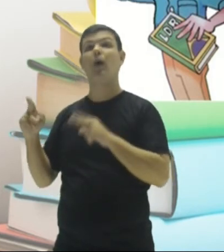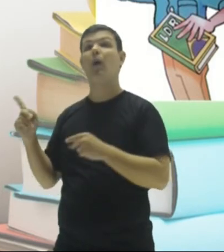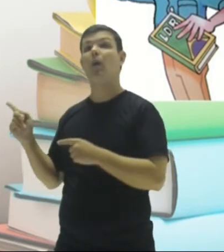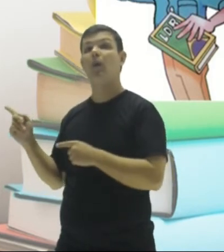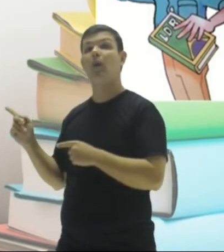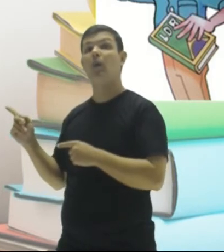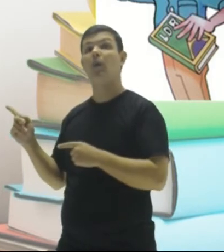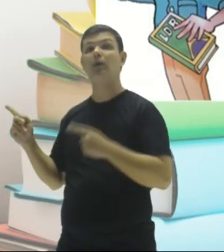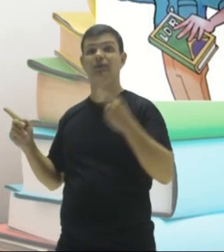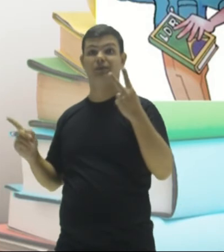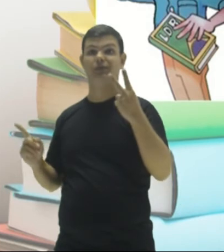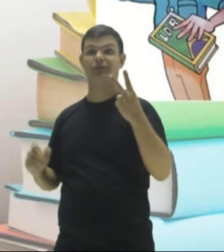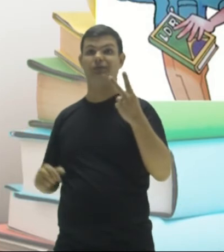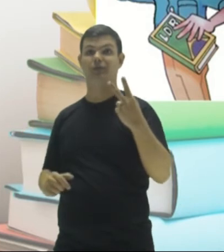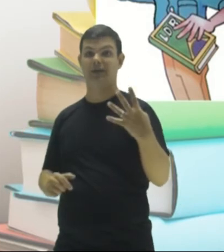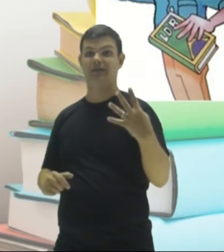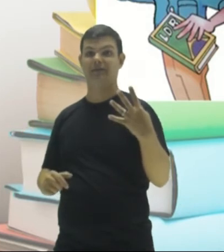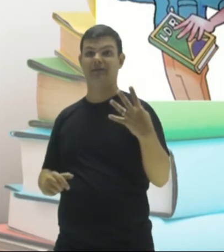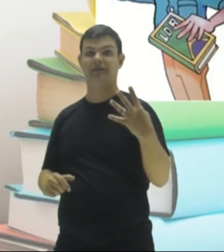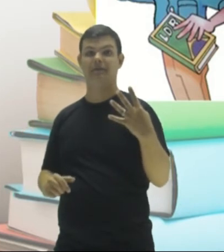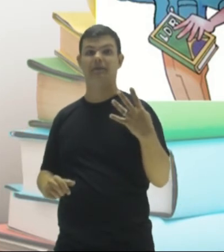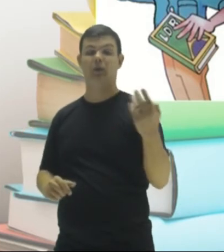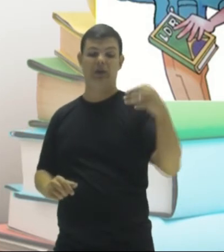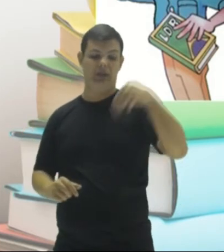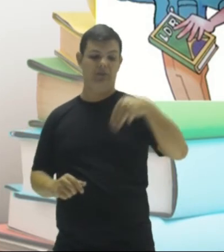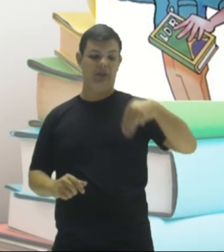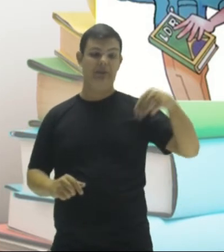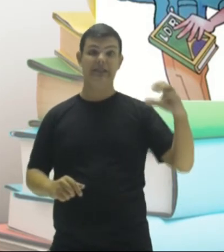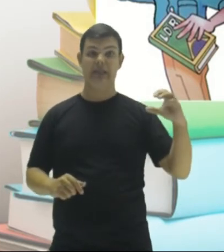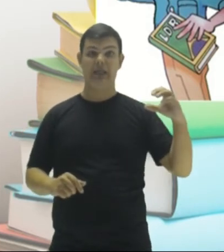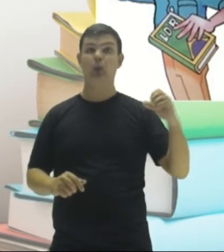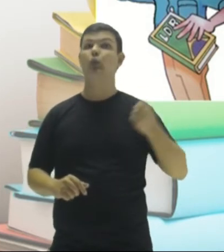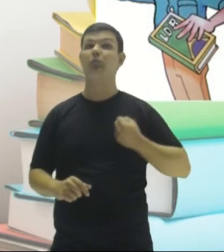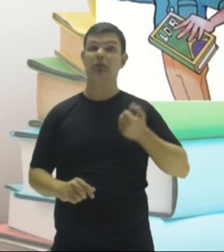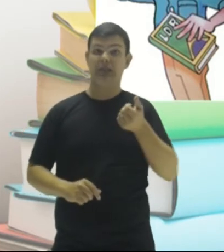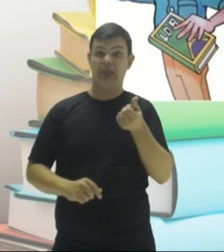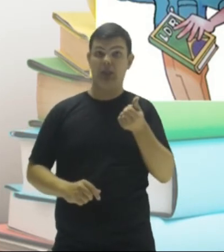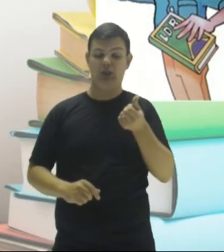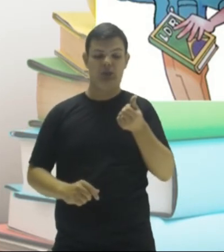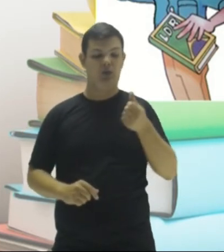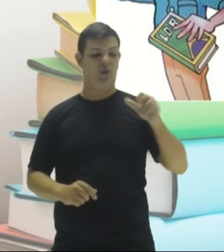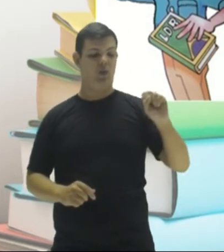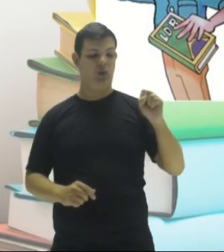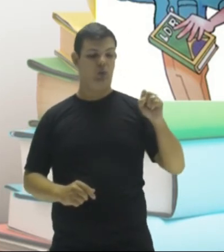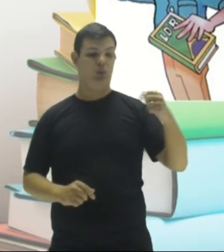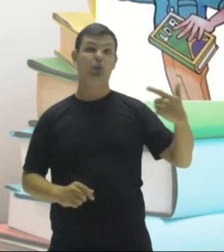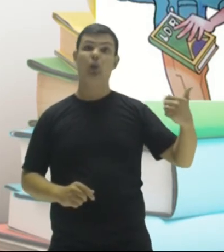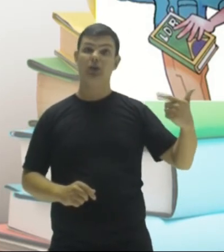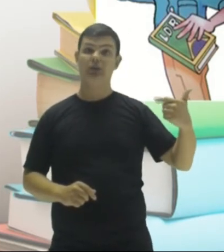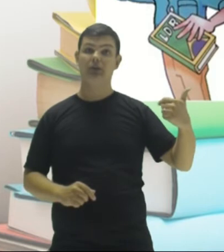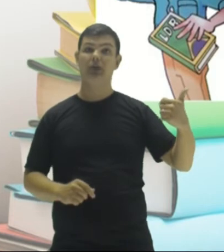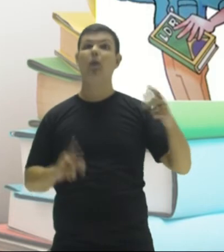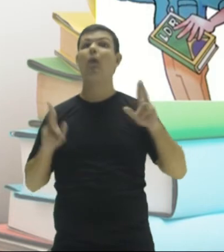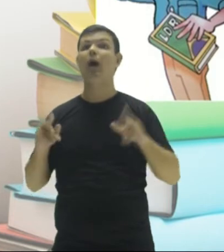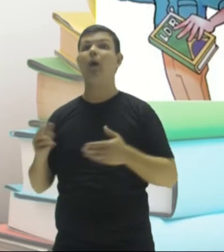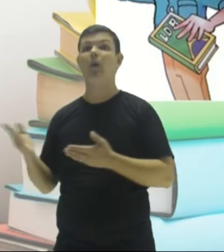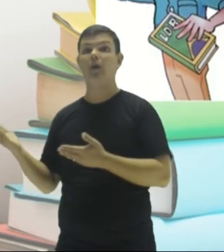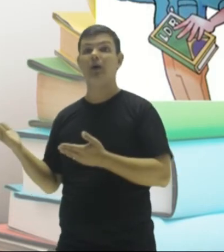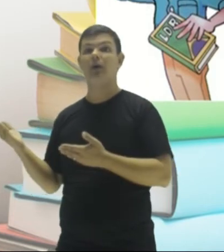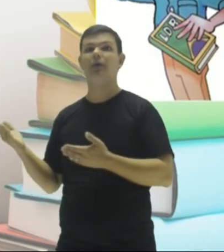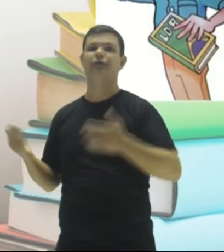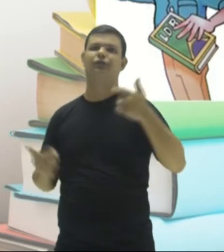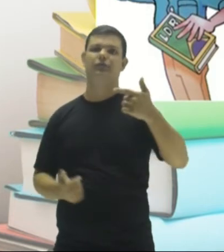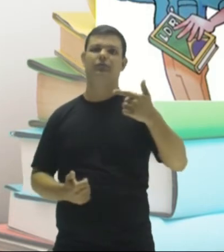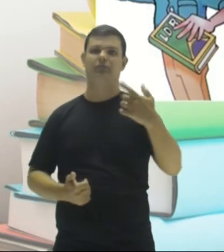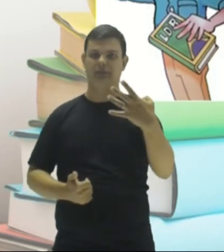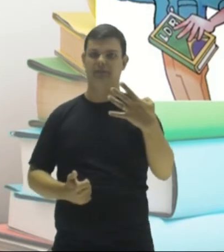a vinte e quatro. Então, o MMC de seis, oito, doze é igual a vinte